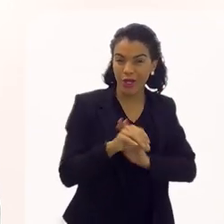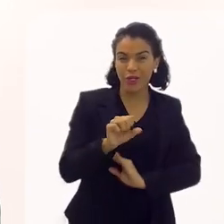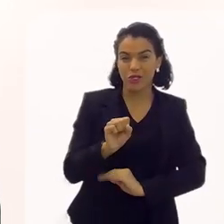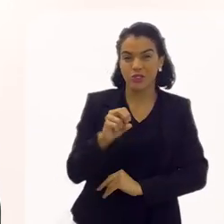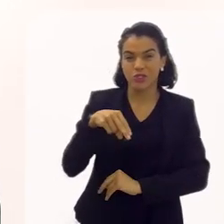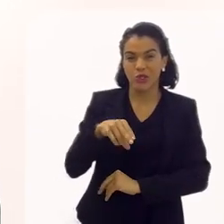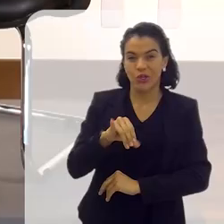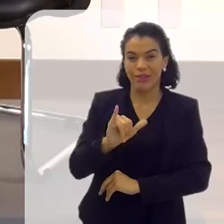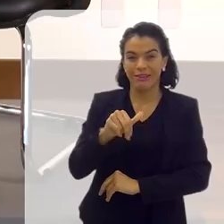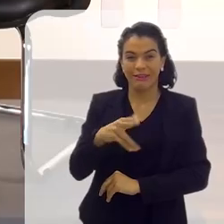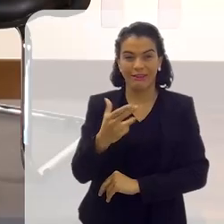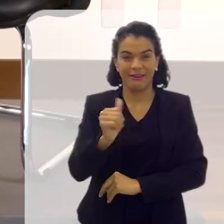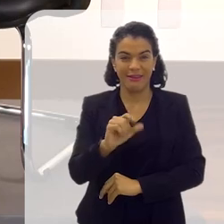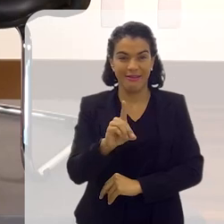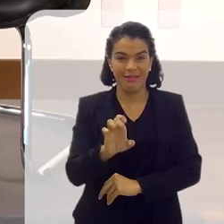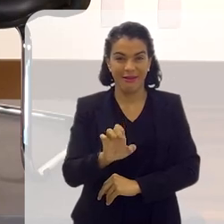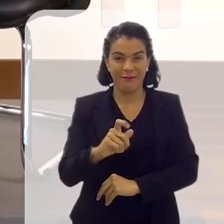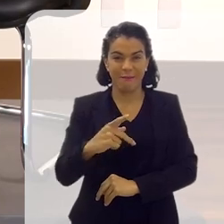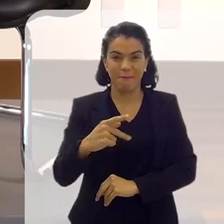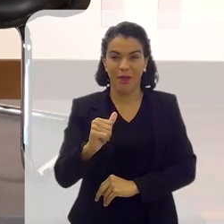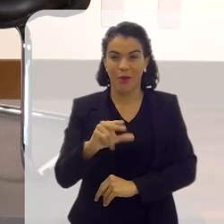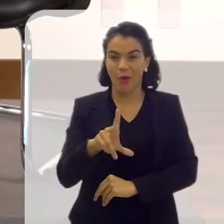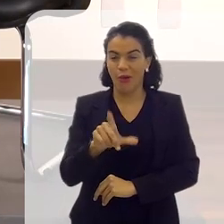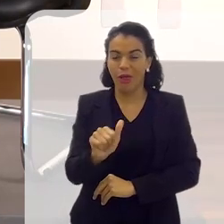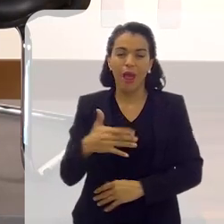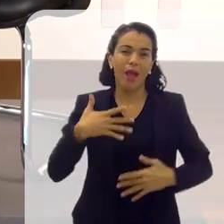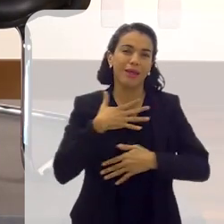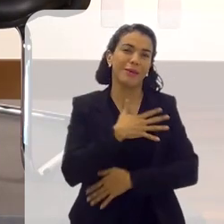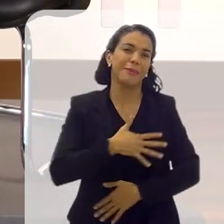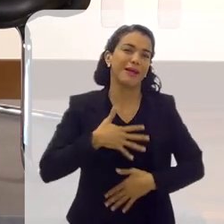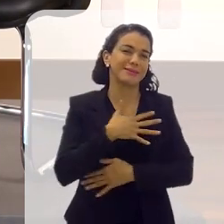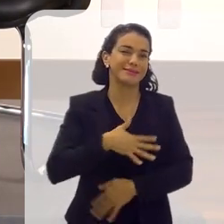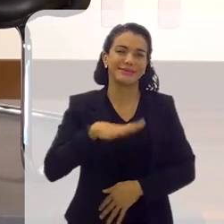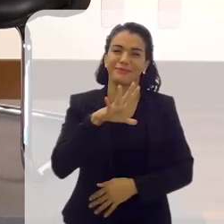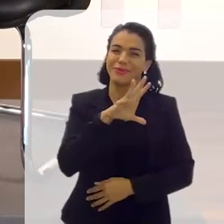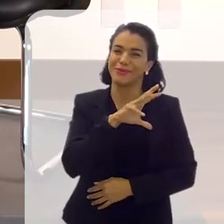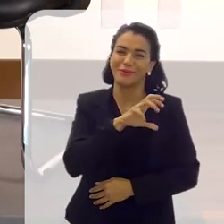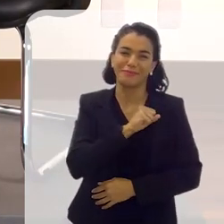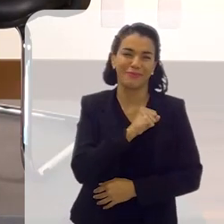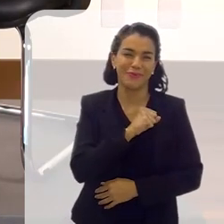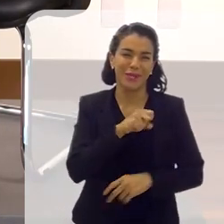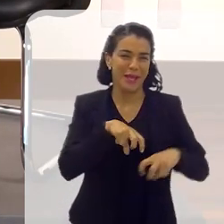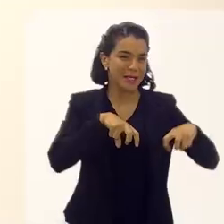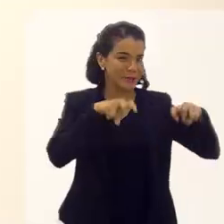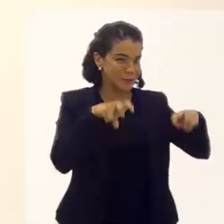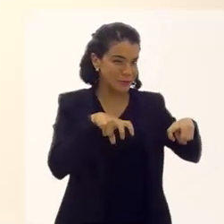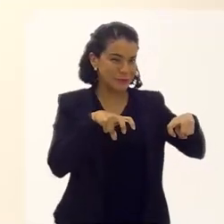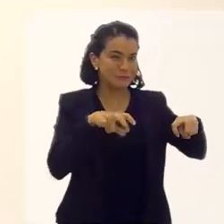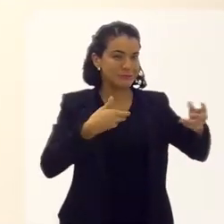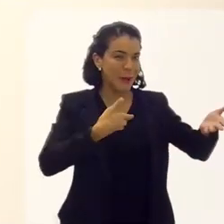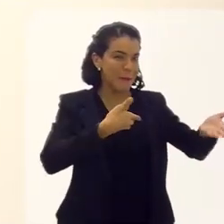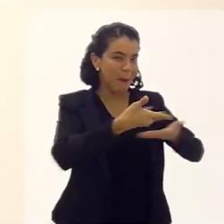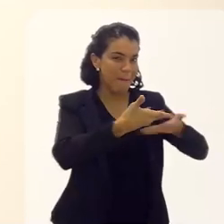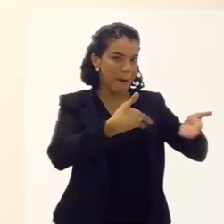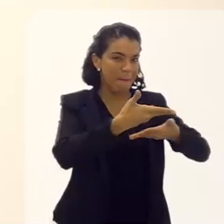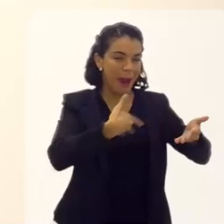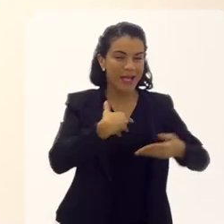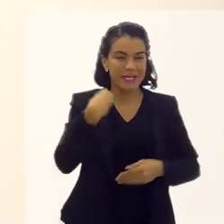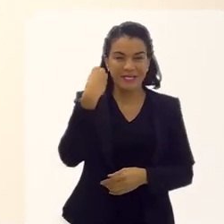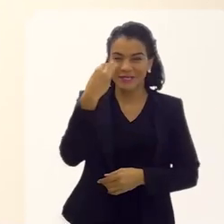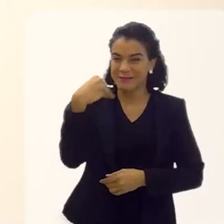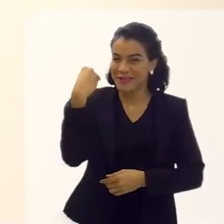de Paula. Oi, meu amor. Que prazer estar aqui com você para a gente trocar as nossas